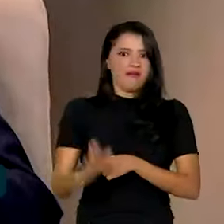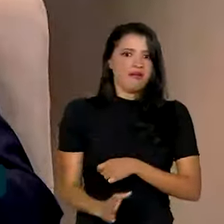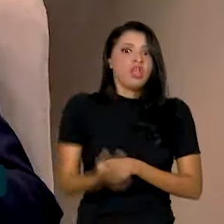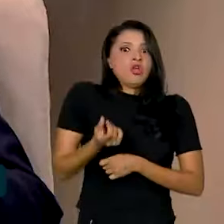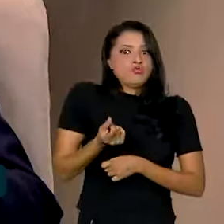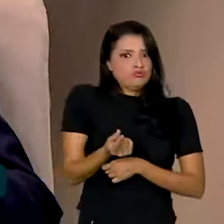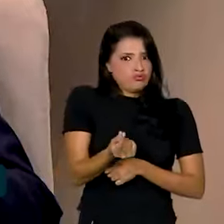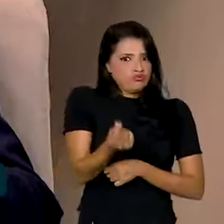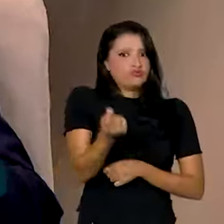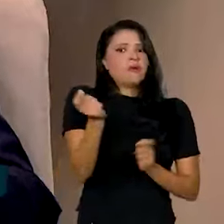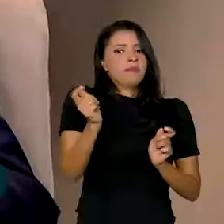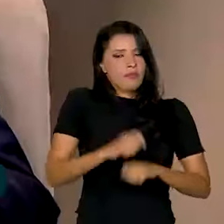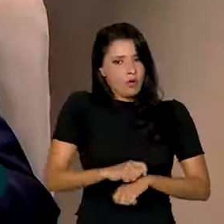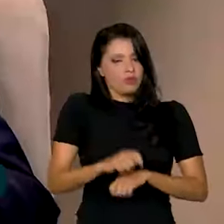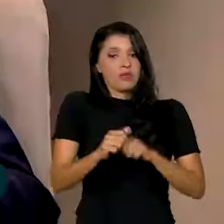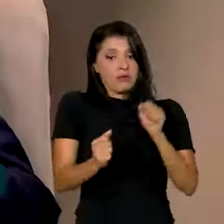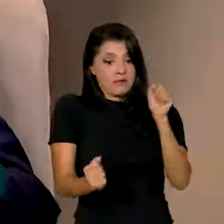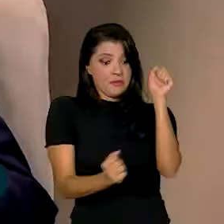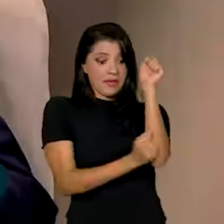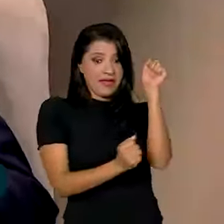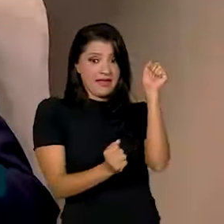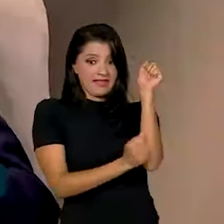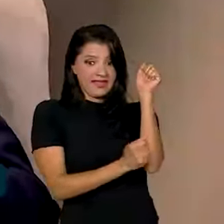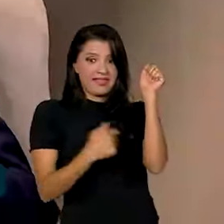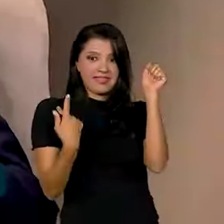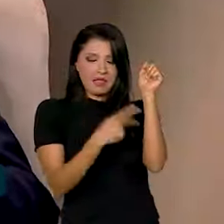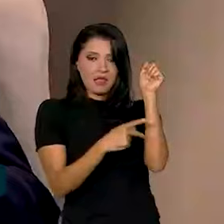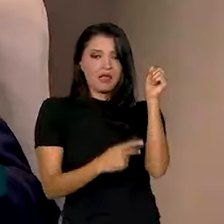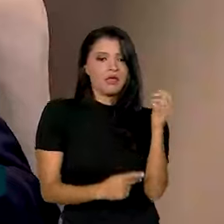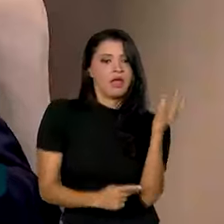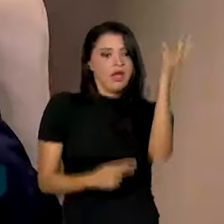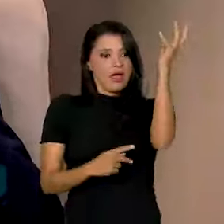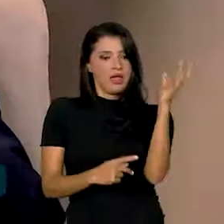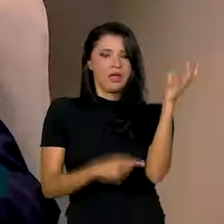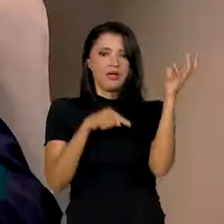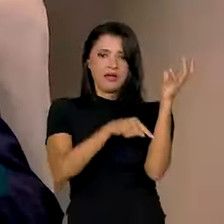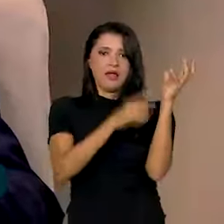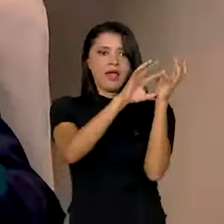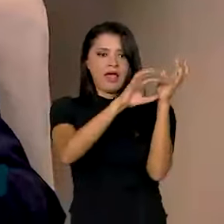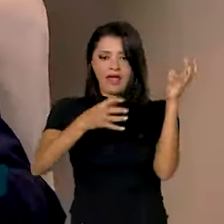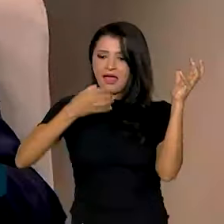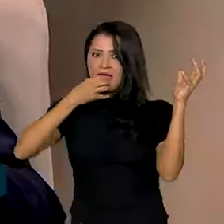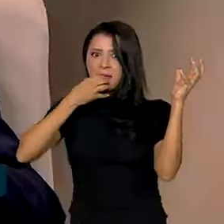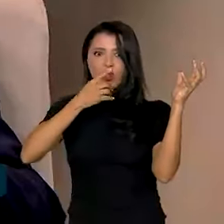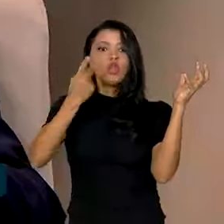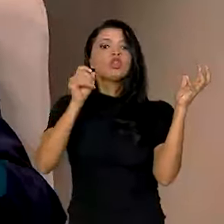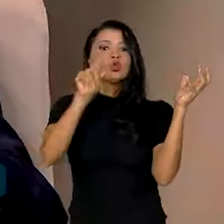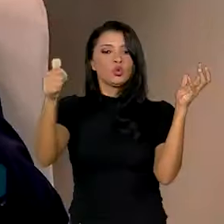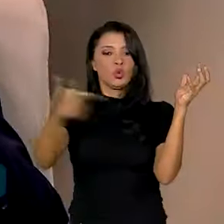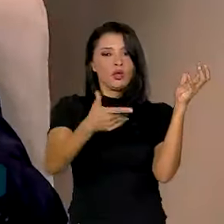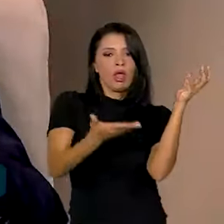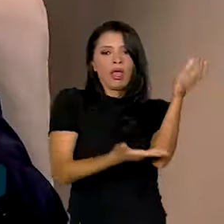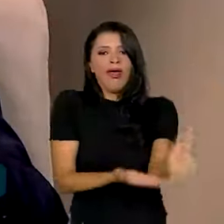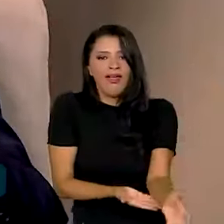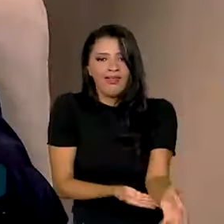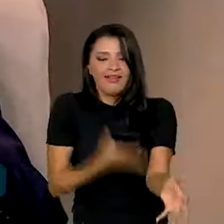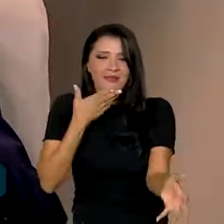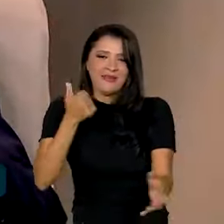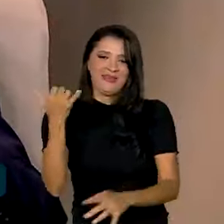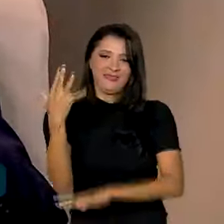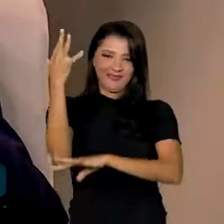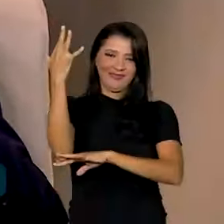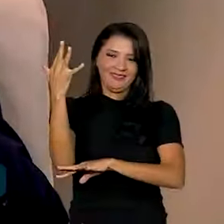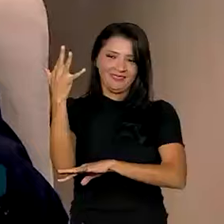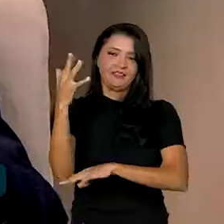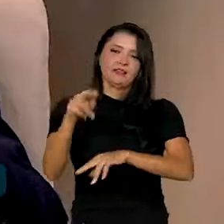econômico em que a madeira de pé vale a mais do que a madeira deitada. E é por isso que nós